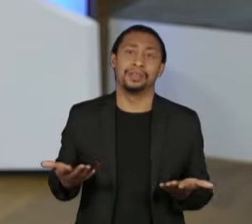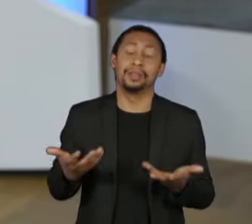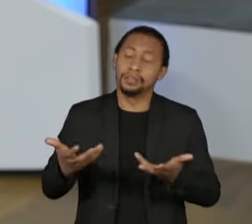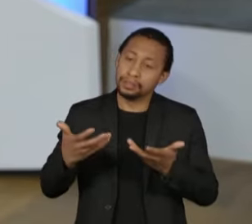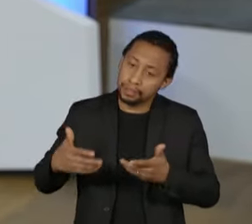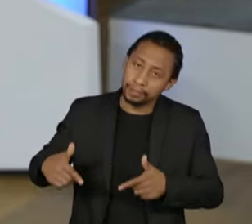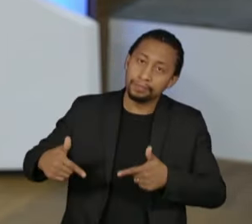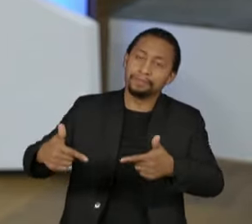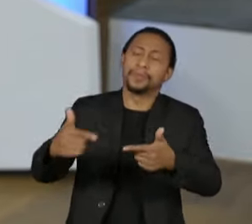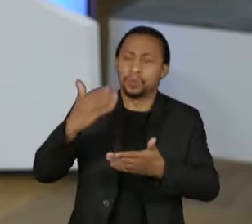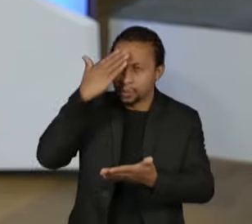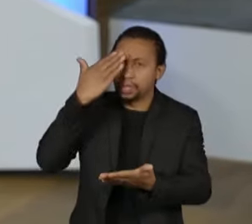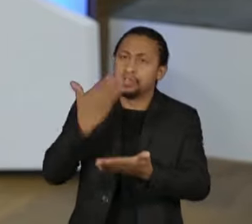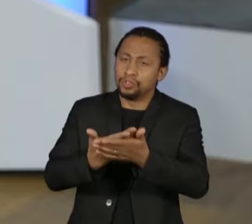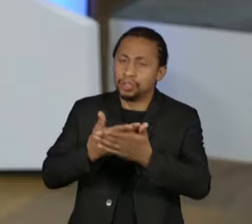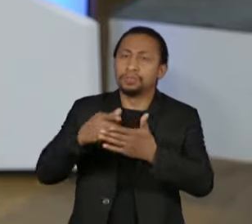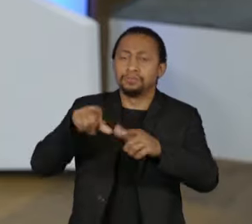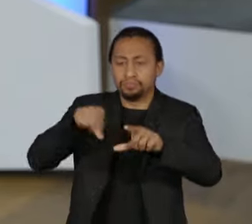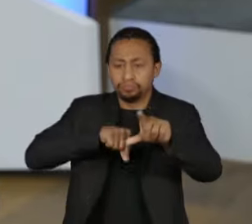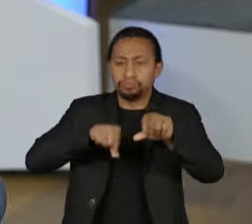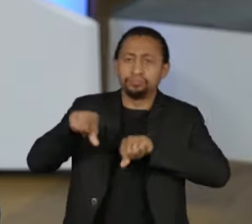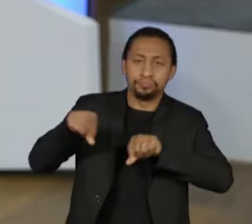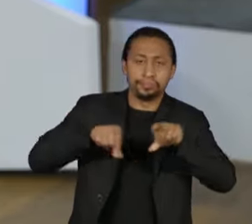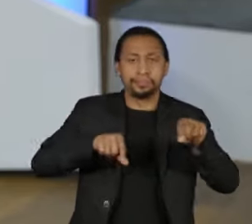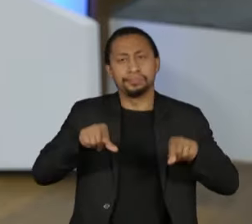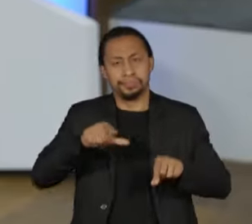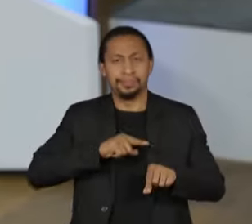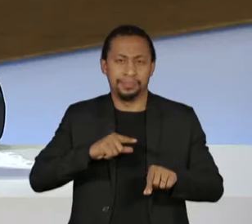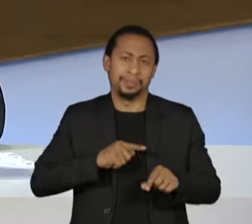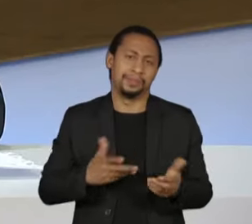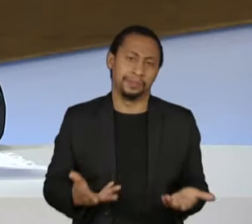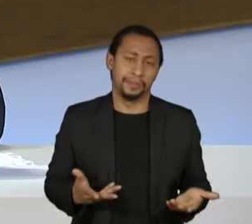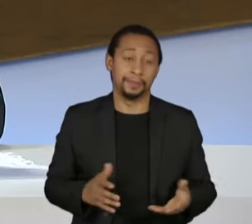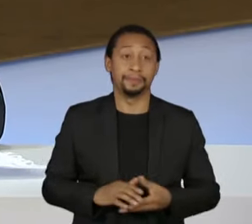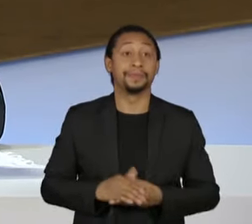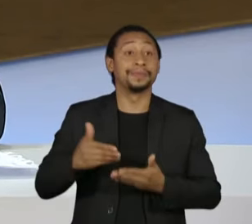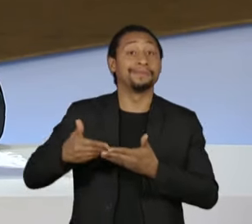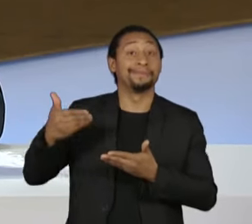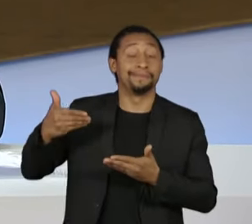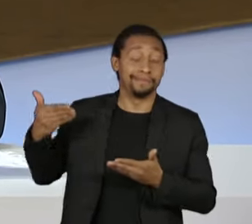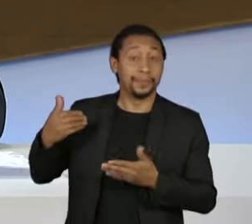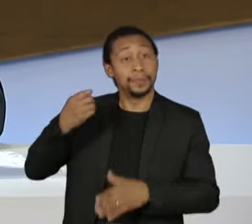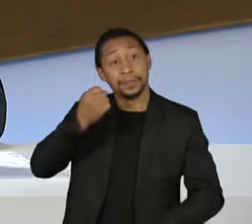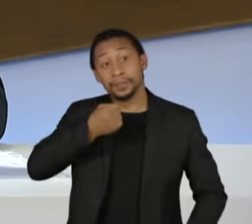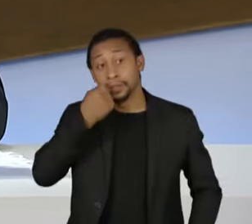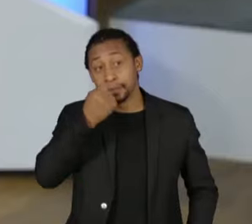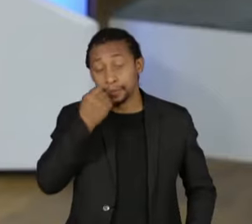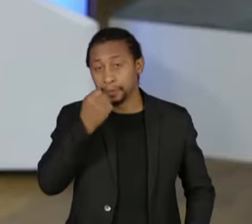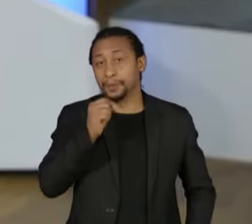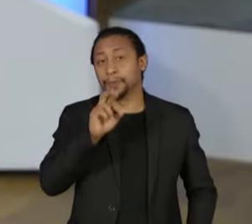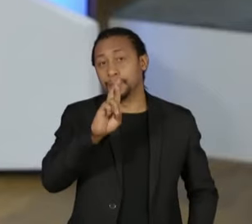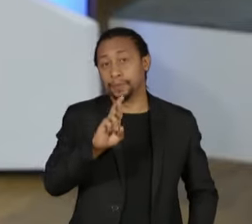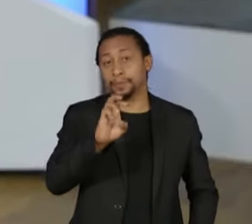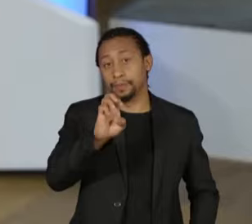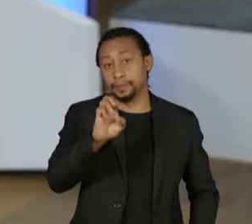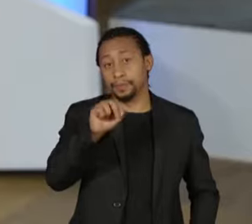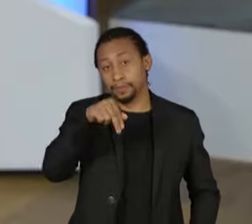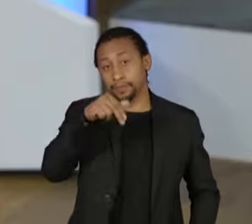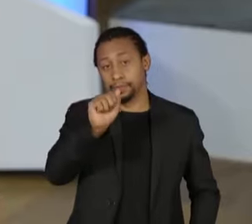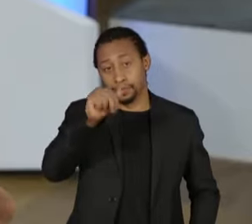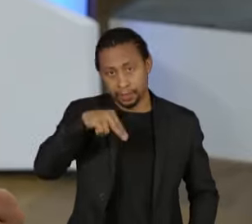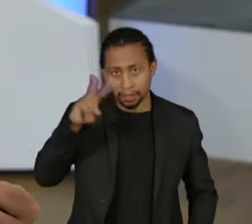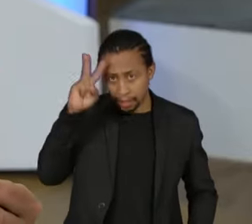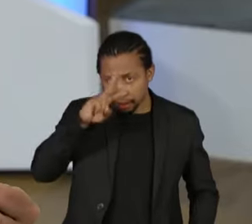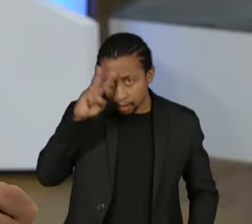alternativa. Lá atrás, foi colocado o senador Randolph, tem uma alternativa de que se